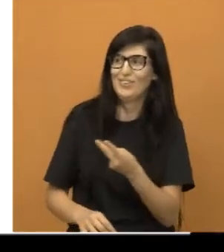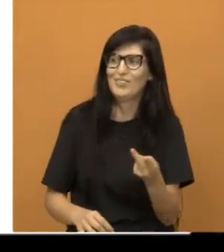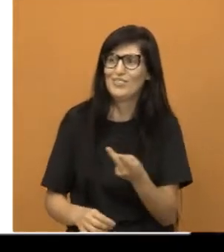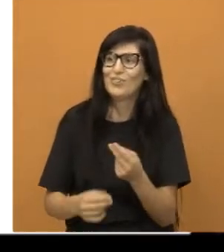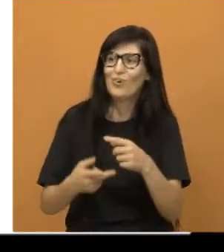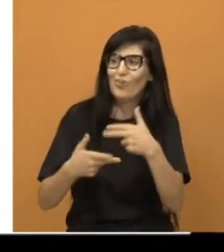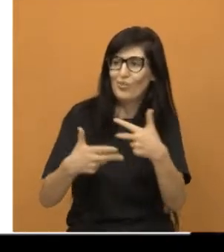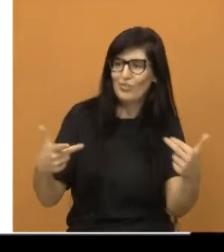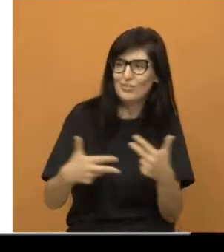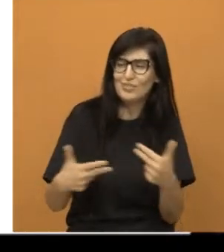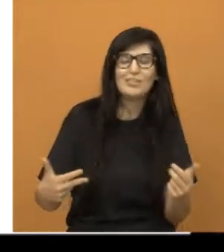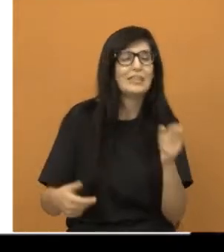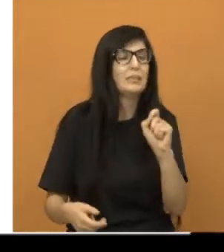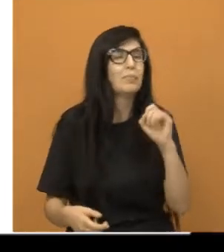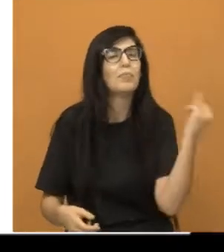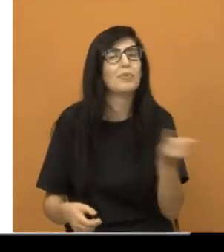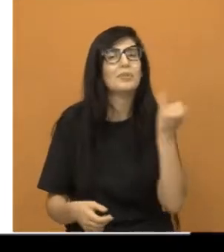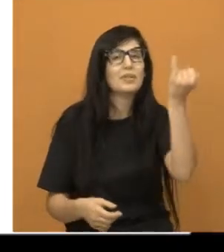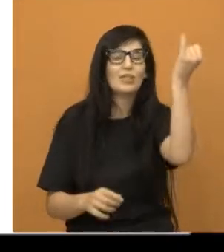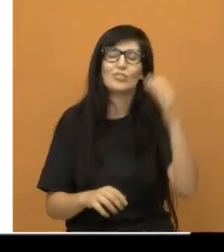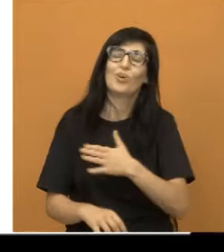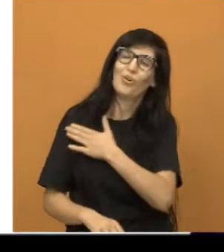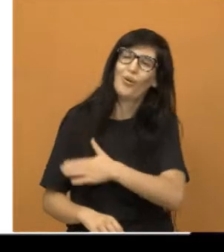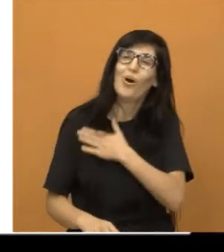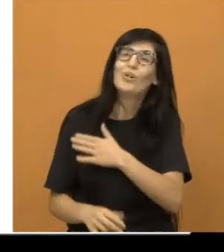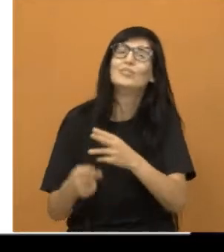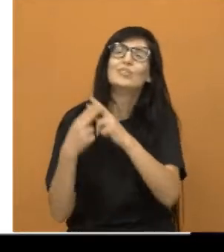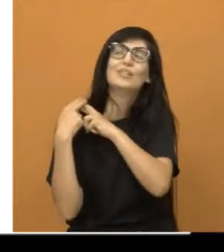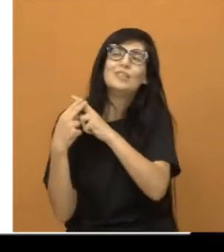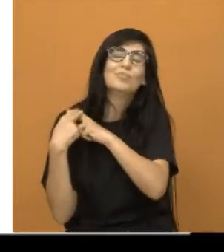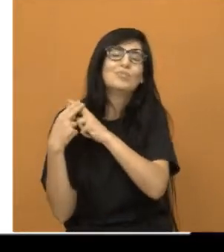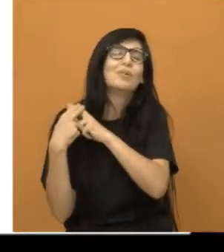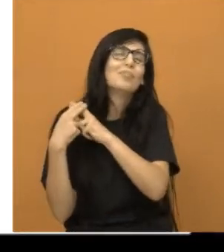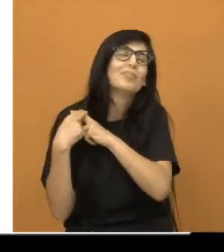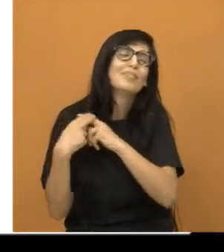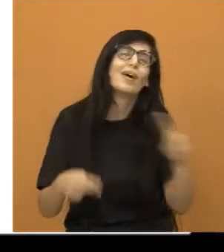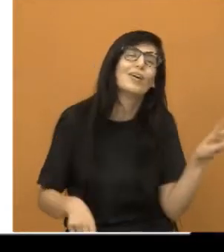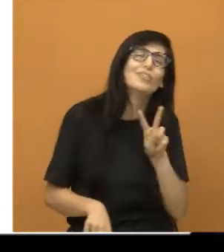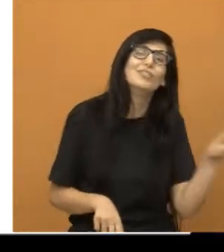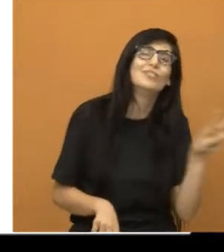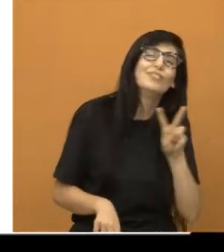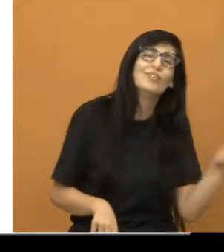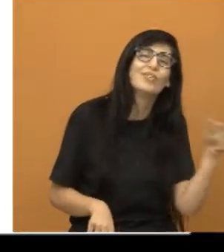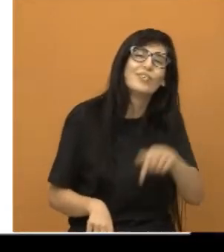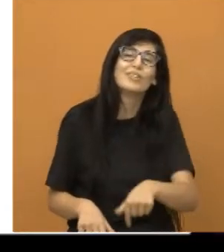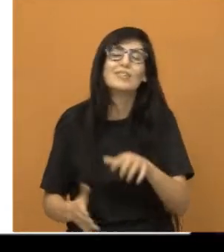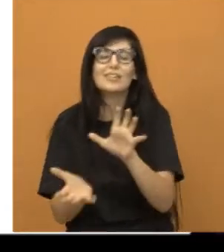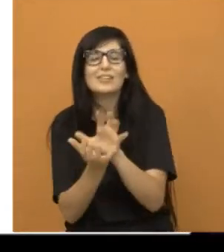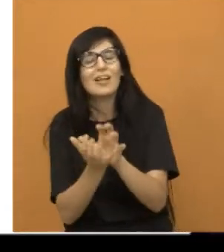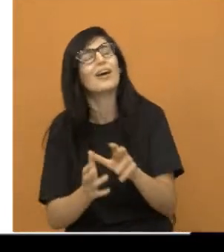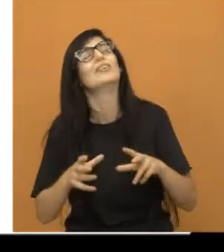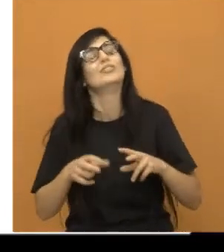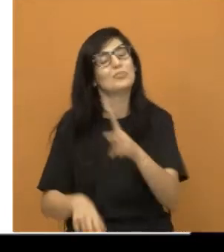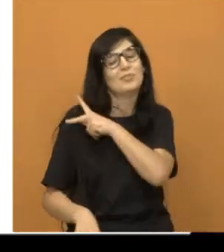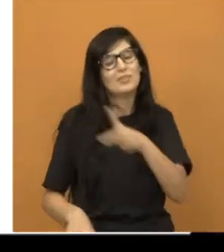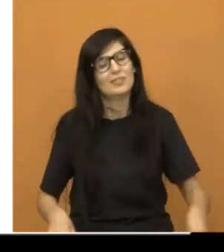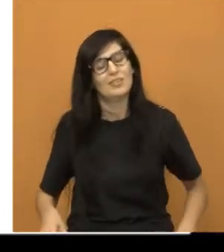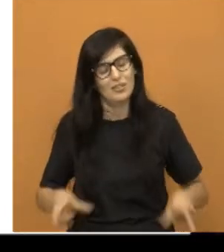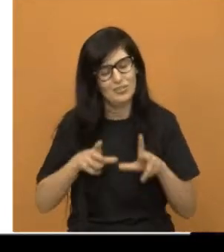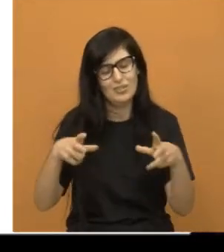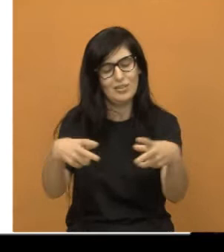e ser responsável de fazer alguma coisa enquanto vereadora dessa cidade, presidente da Câmara dessa cidade,